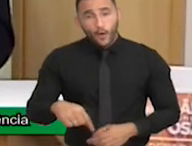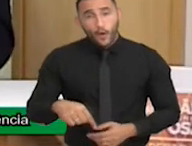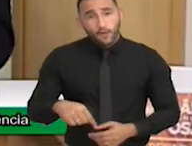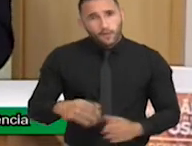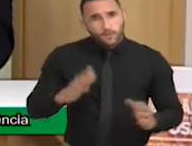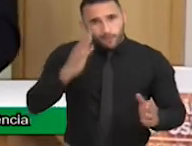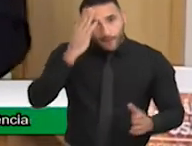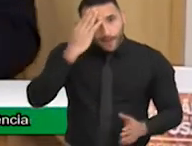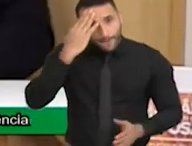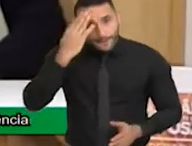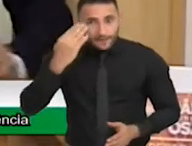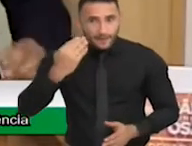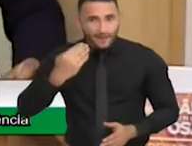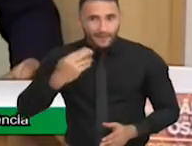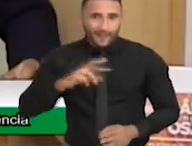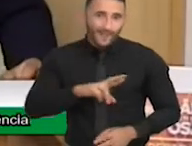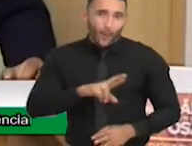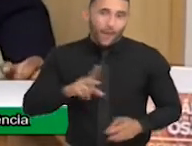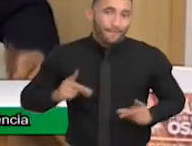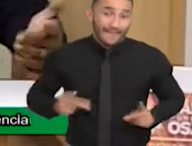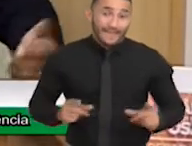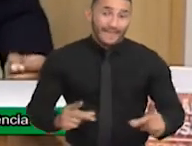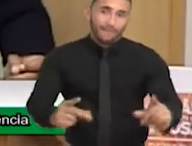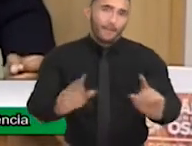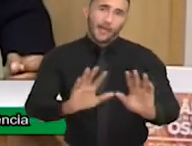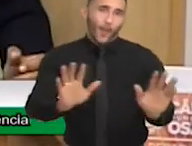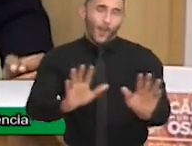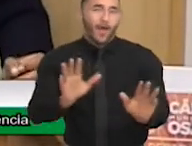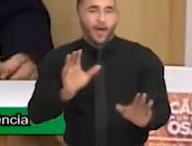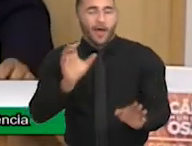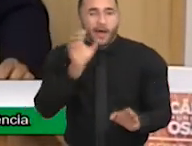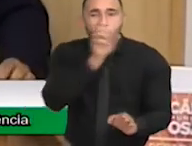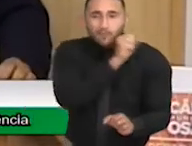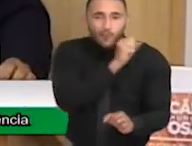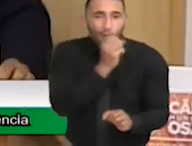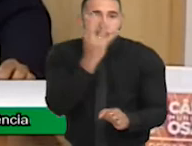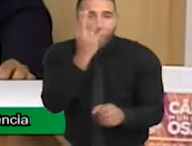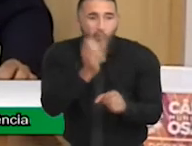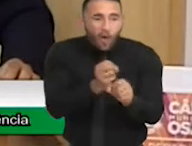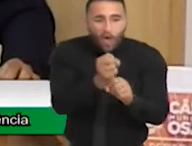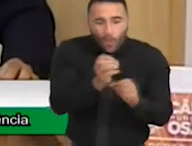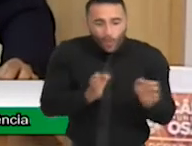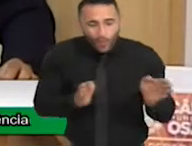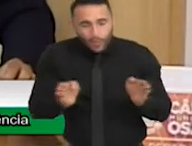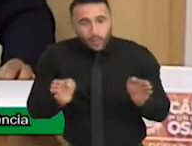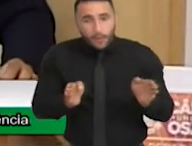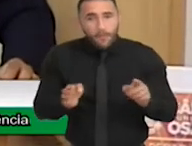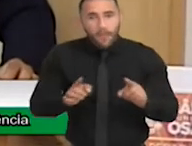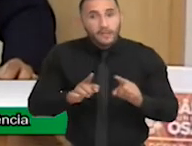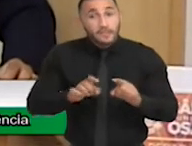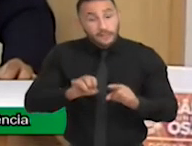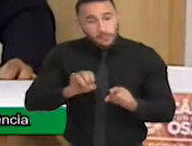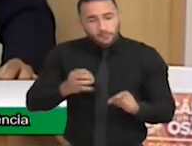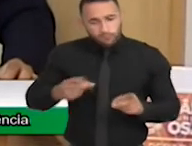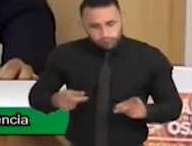só está em um cargo que logo, logo passa, enquanto a gente estiver aqui, a gente quer contribuir com a cidade.